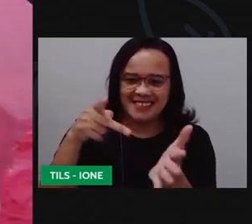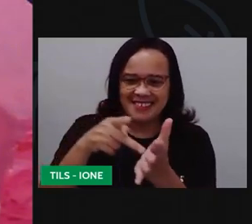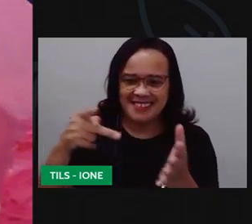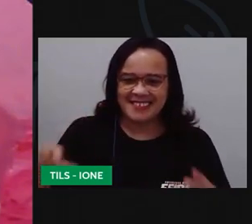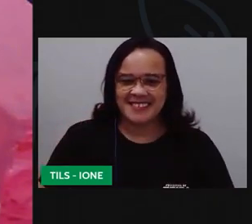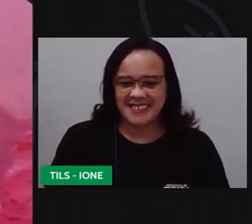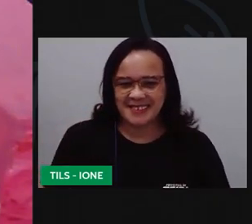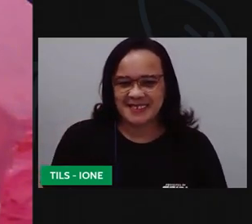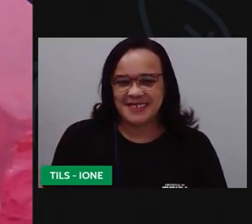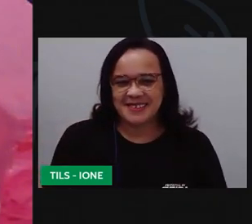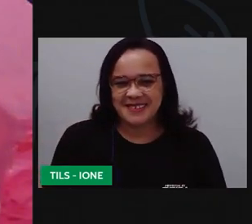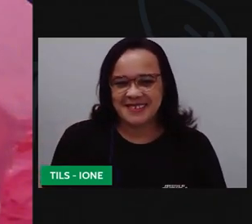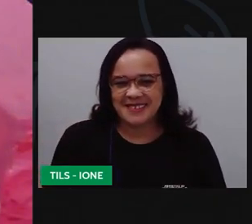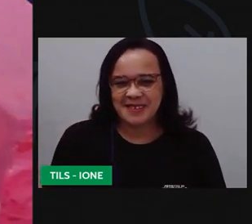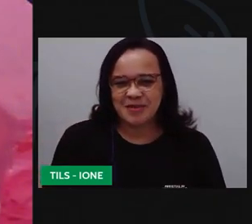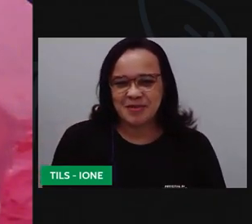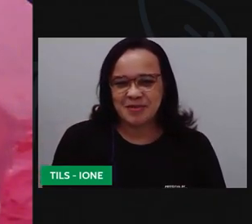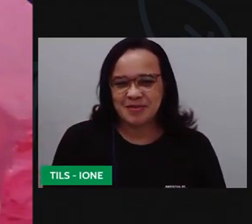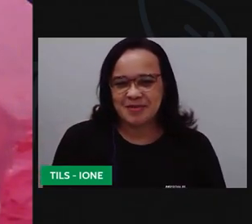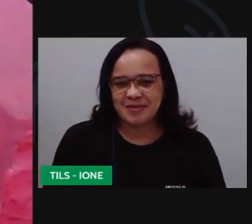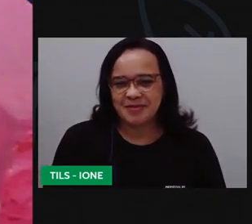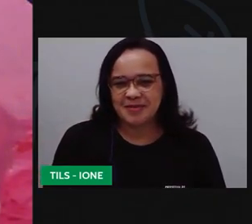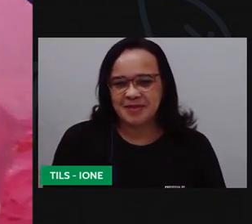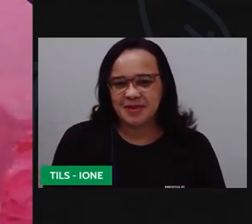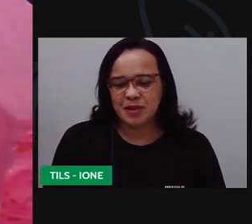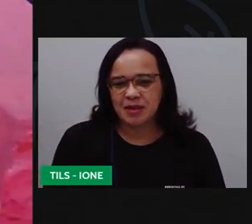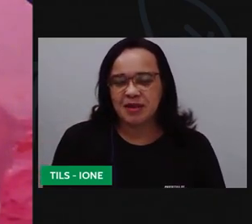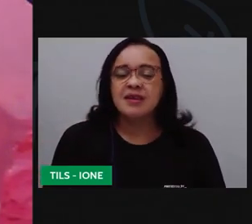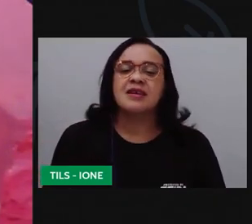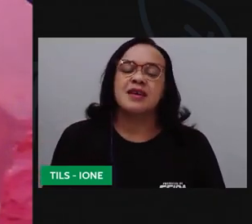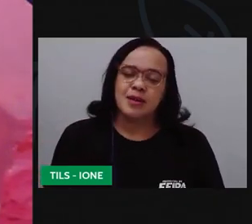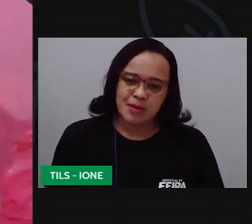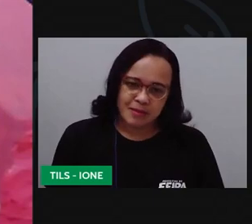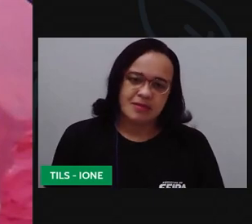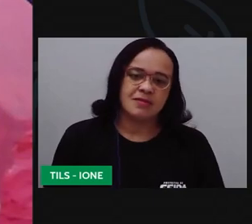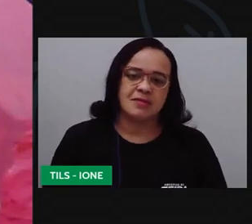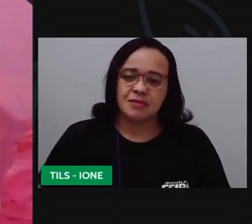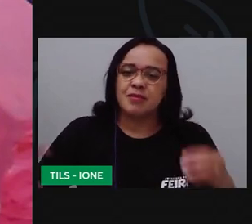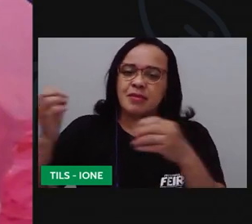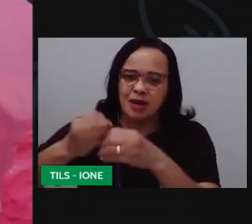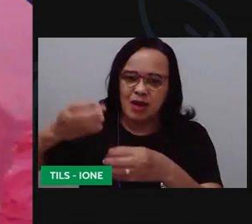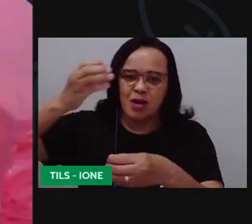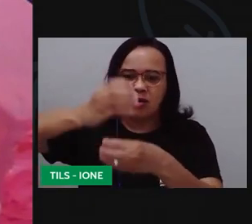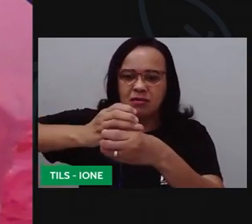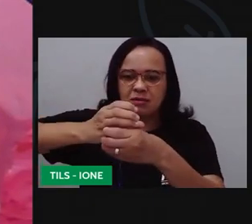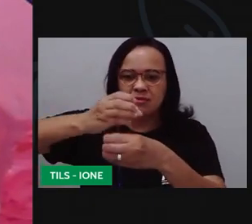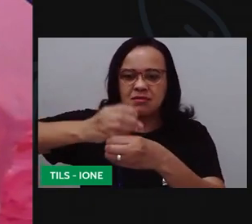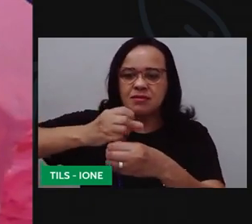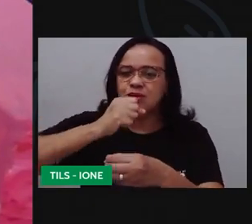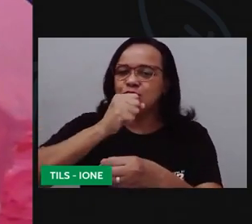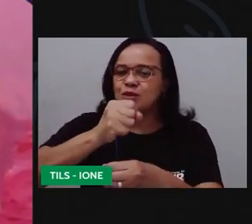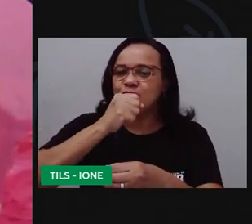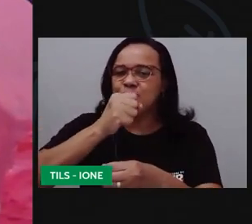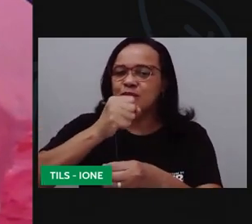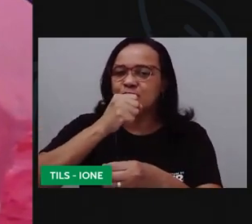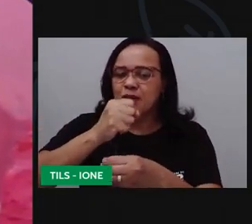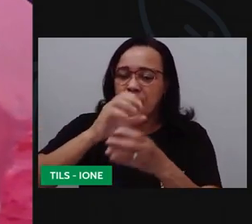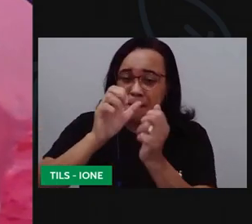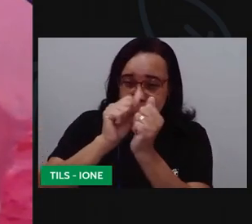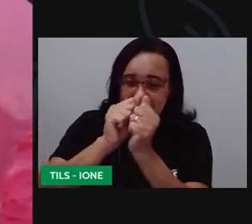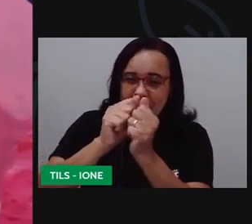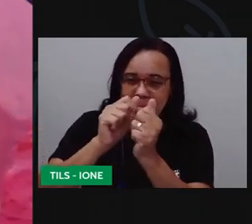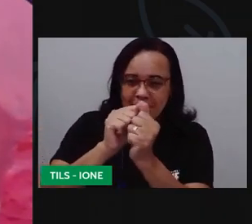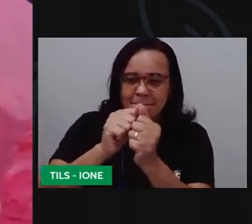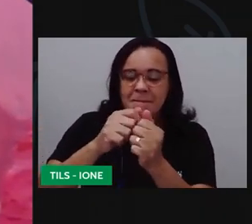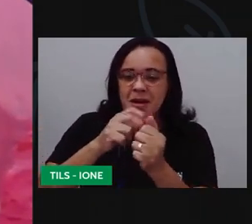dupla face aqui ó ó foi colocar coloquei e apertei